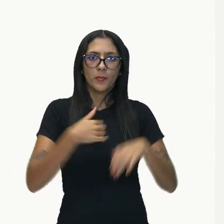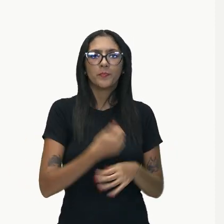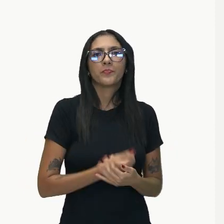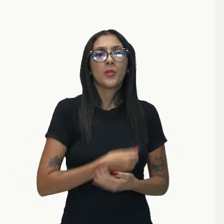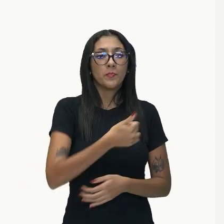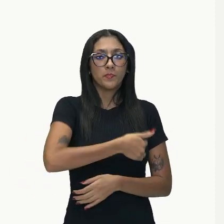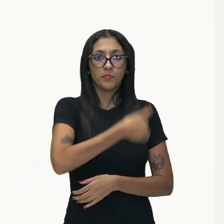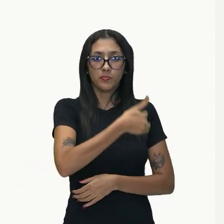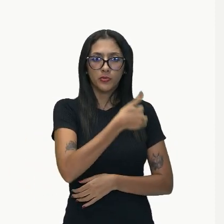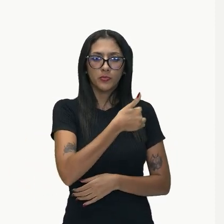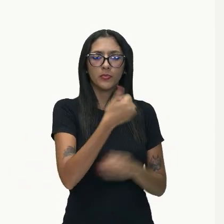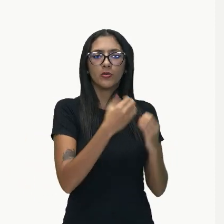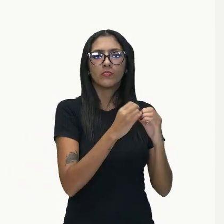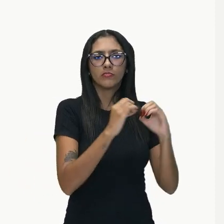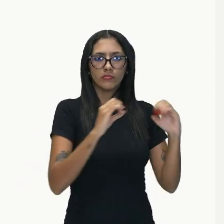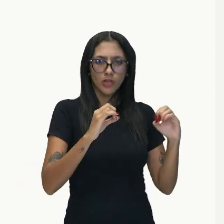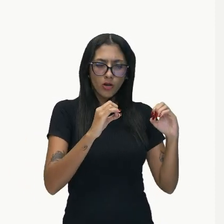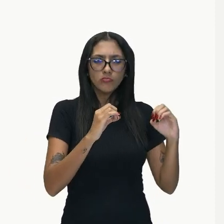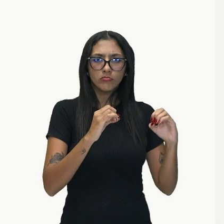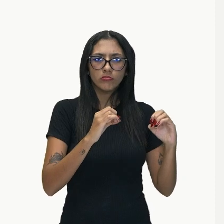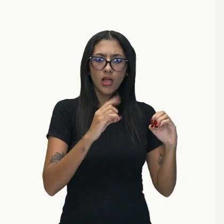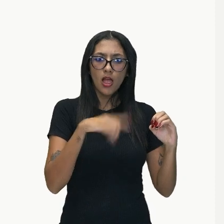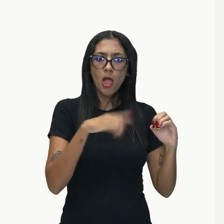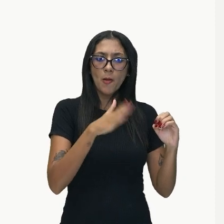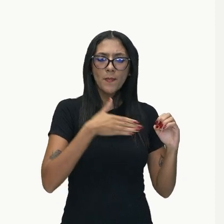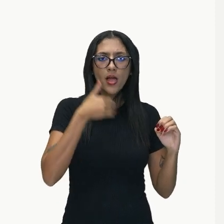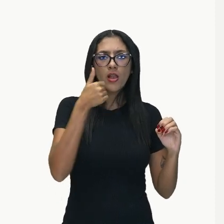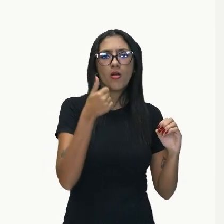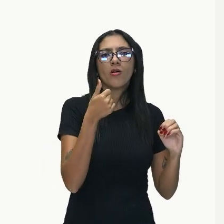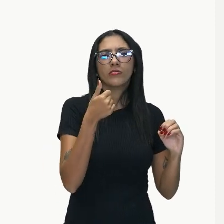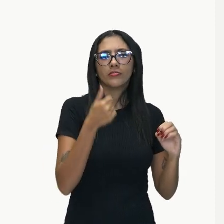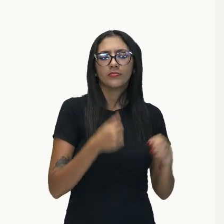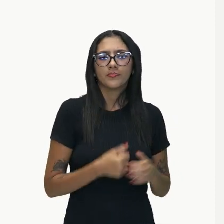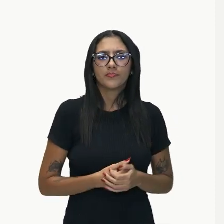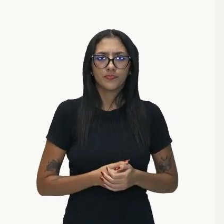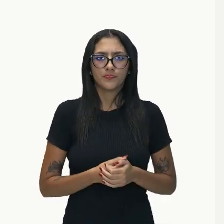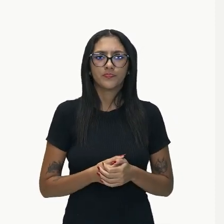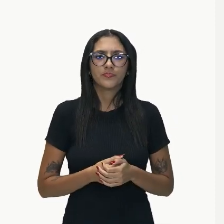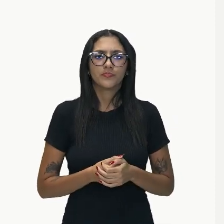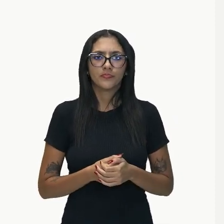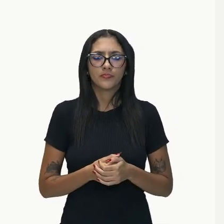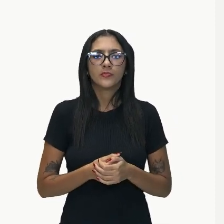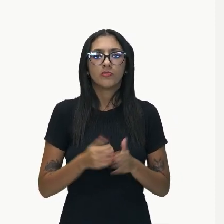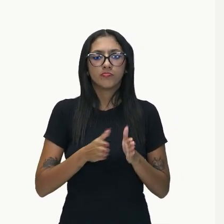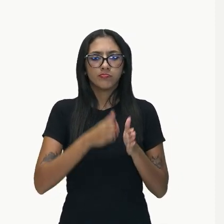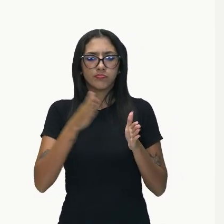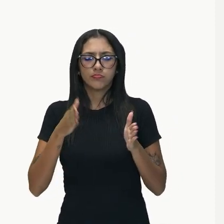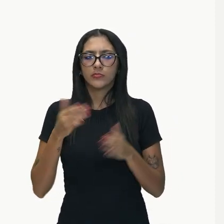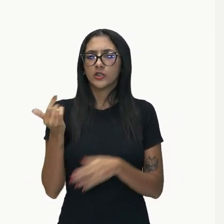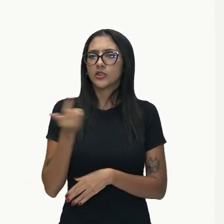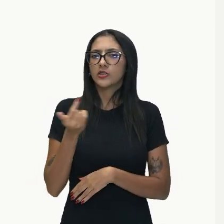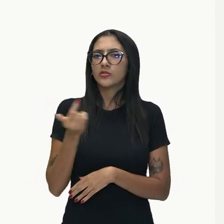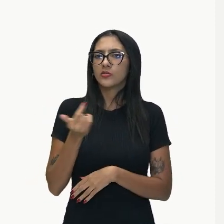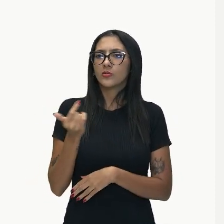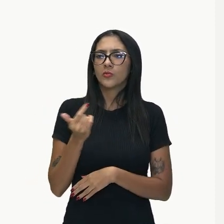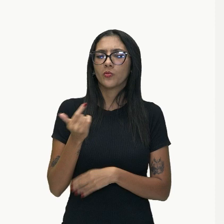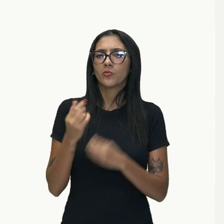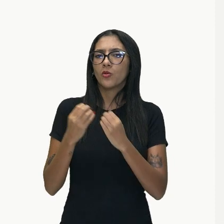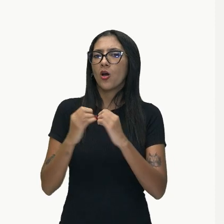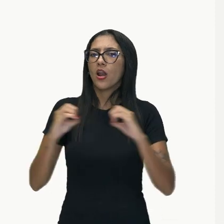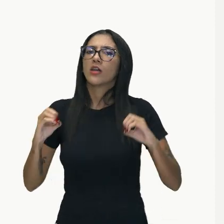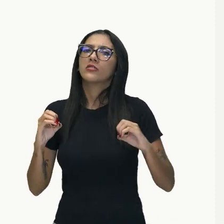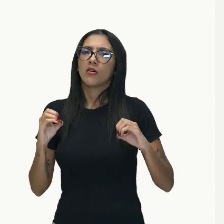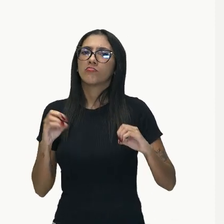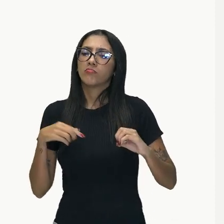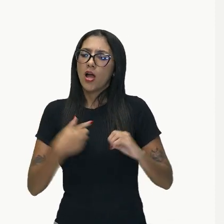o melhor, certo? A nossa oração subordinada está na sequência, que sejamos pacientes.